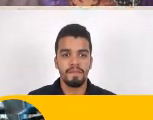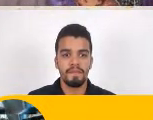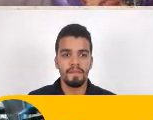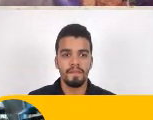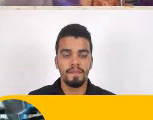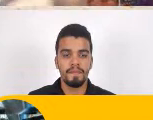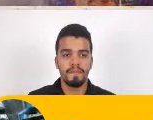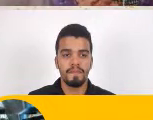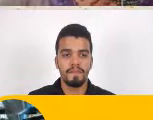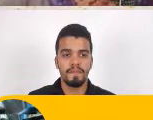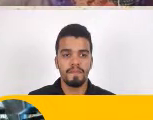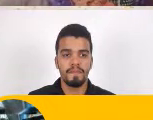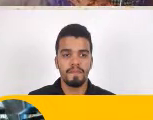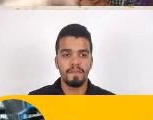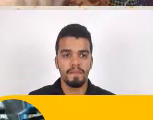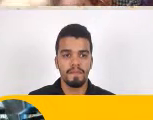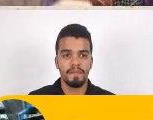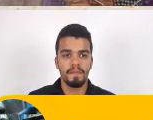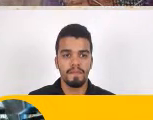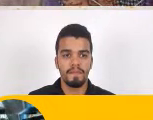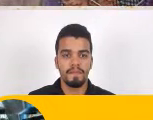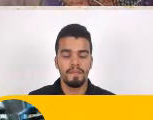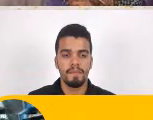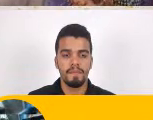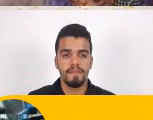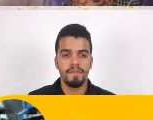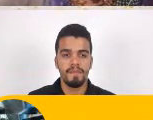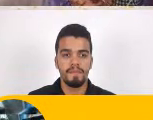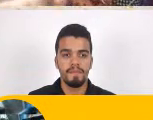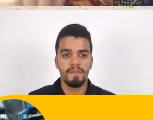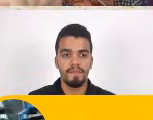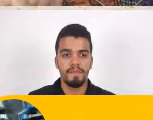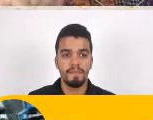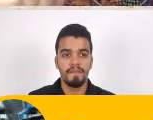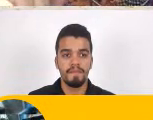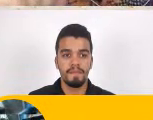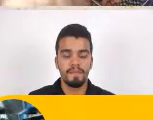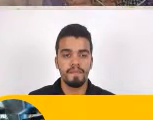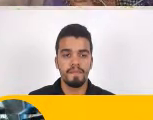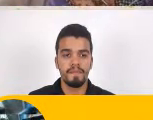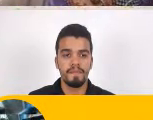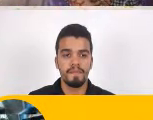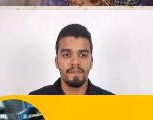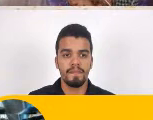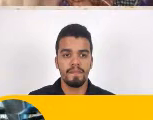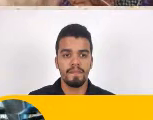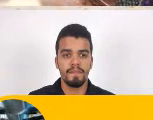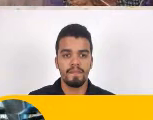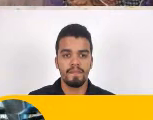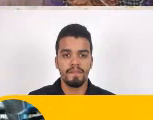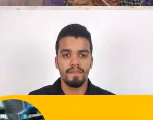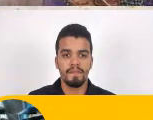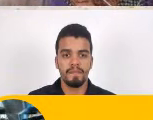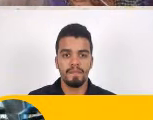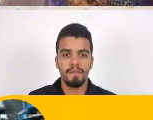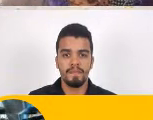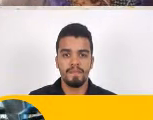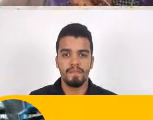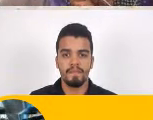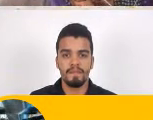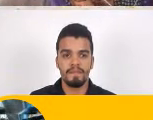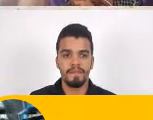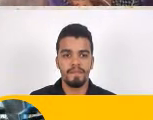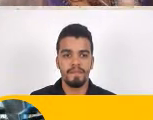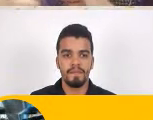Que o Flaubert O mesmo aniquilamento Que o Leine O mesmo aniquilamento Que o Nerval E que o Chateaubriand Fizeram em suas